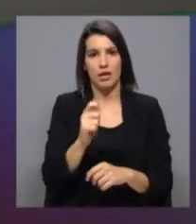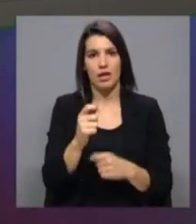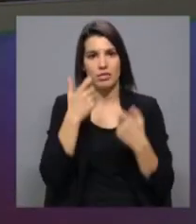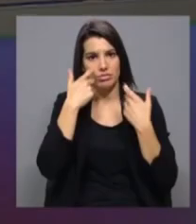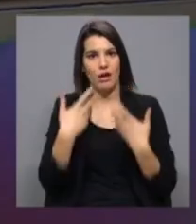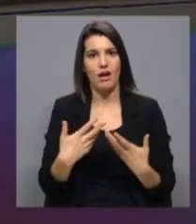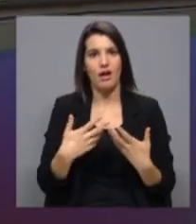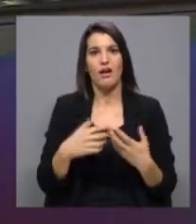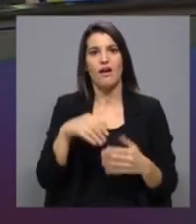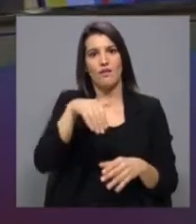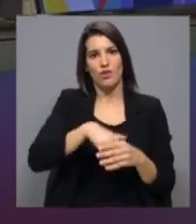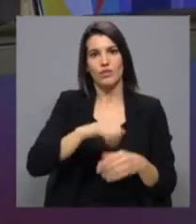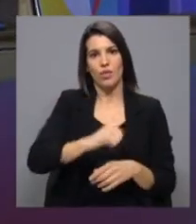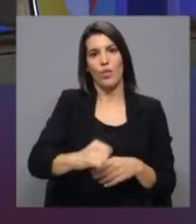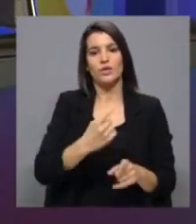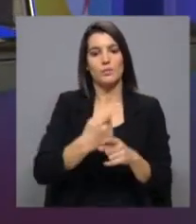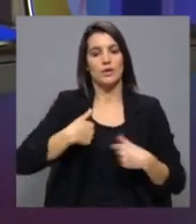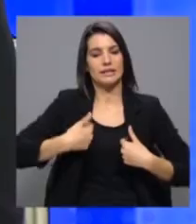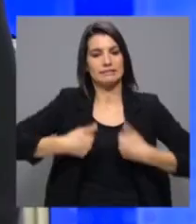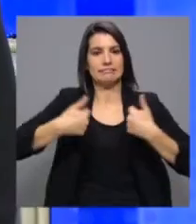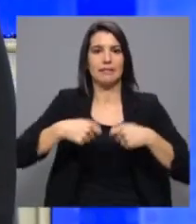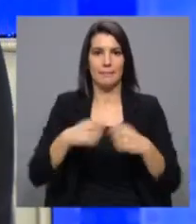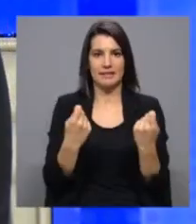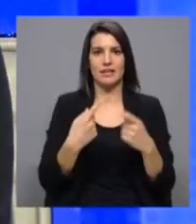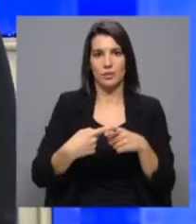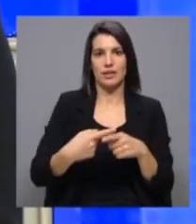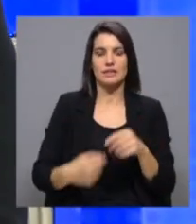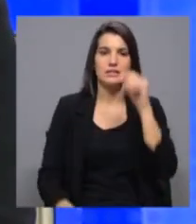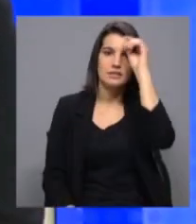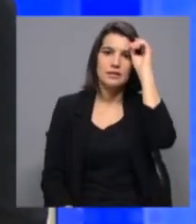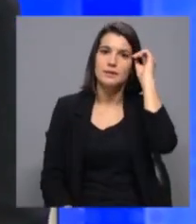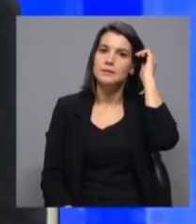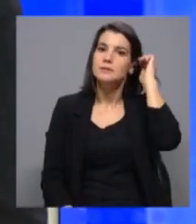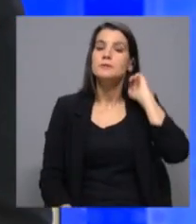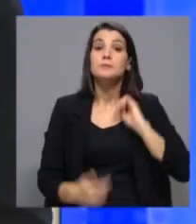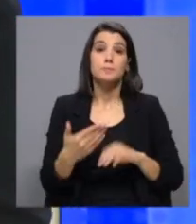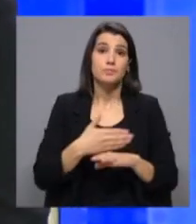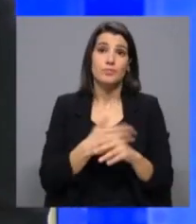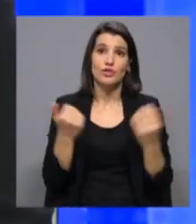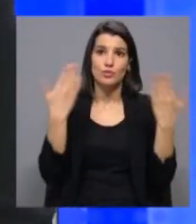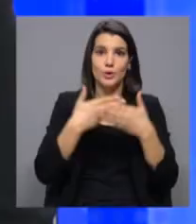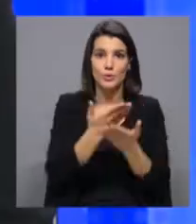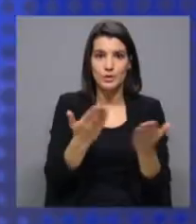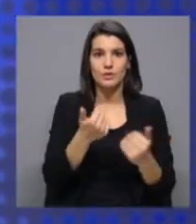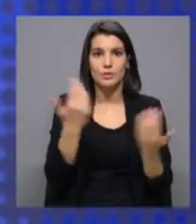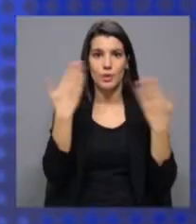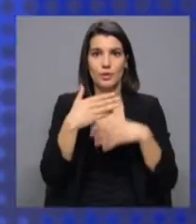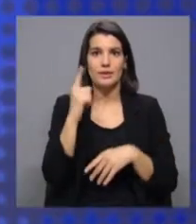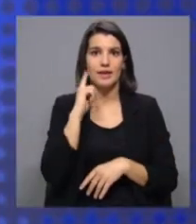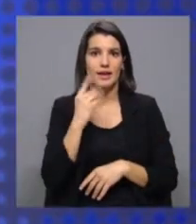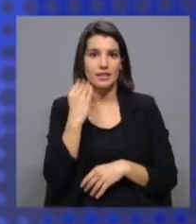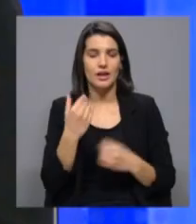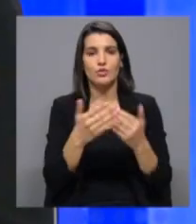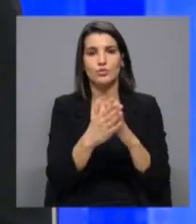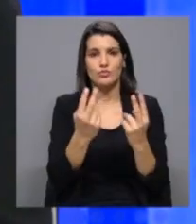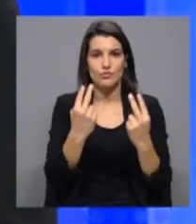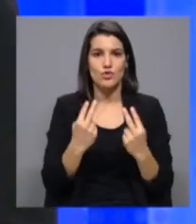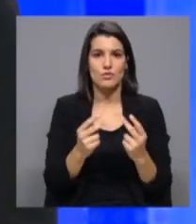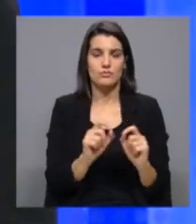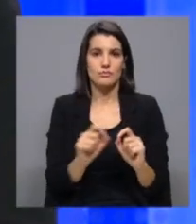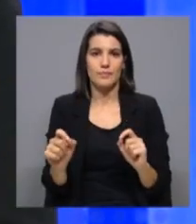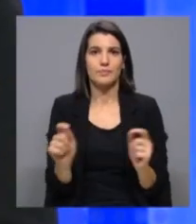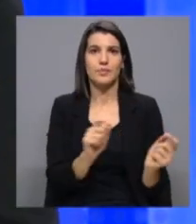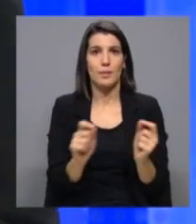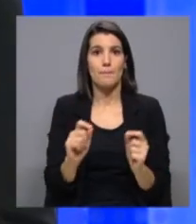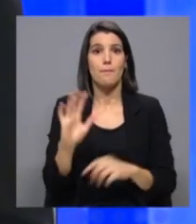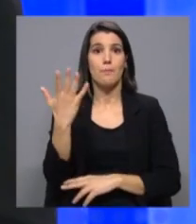contra só por votar por interesses partidários. Antes de mais, boa noite. Boa noite, Catarina. Boa noite a todos os que nos acompanham neste debate. Para o PAN, de facto, o orçamento